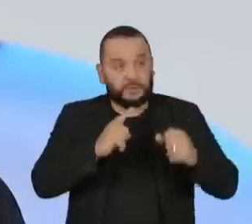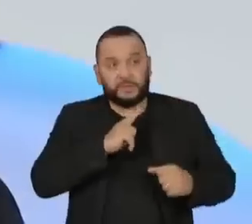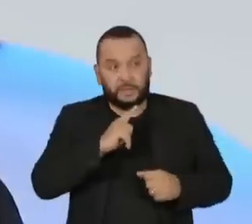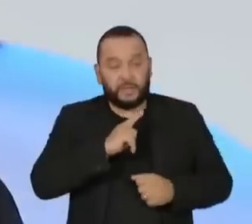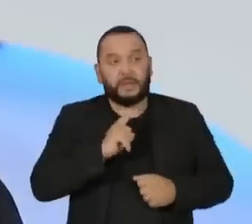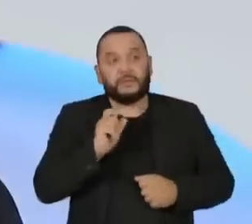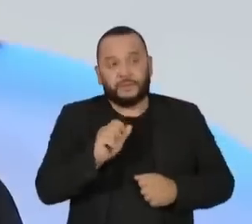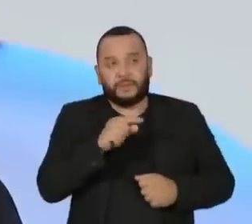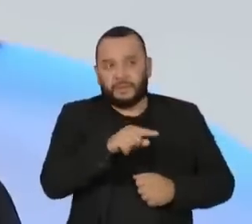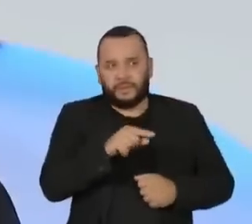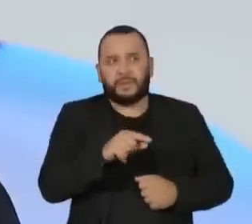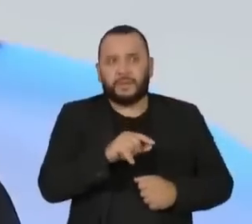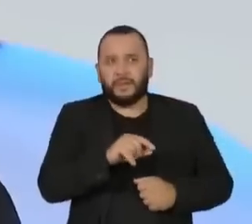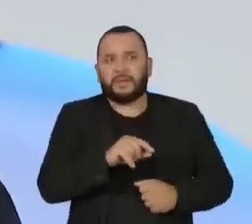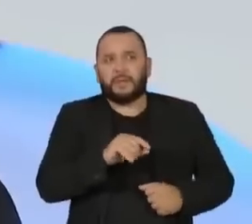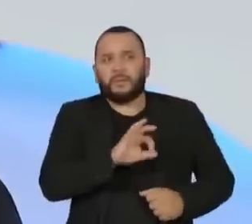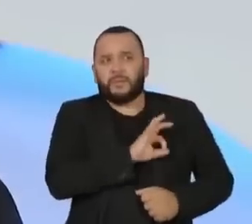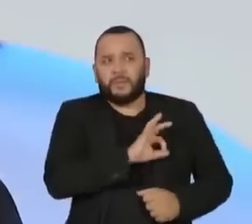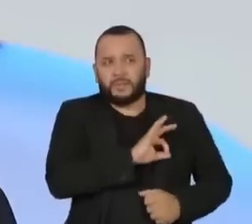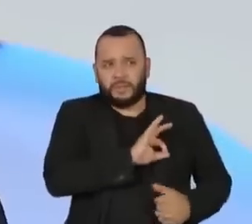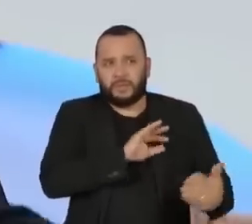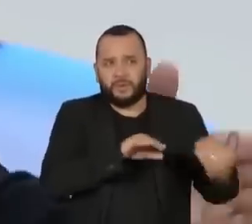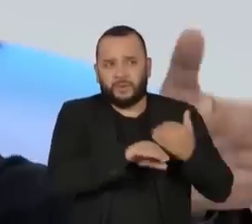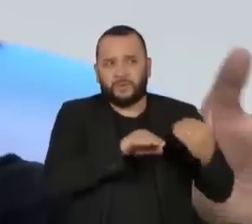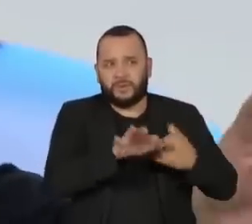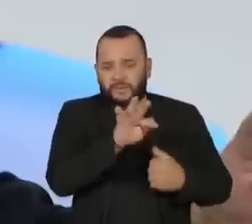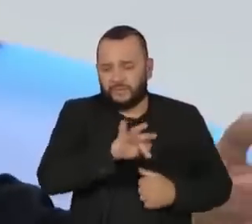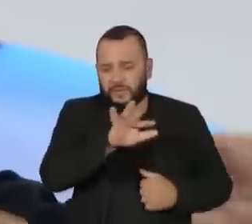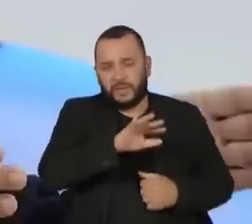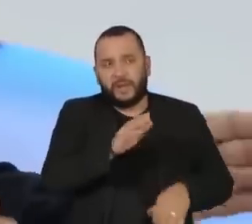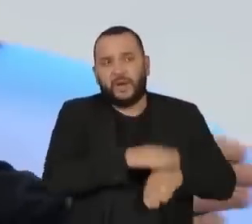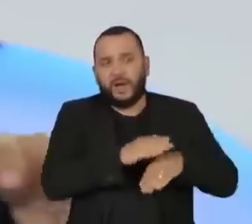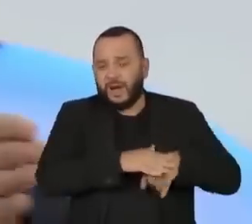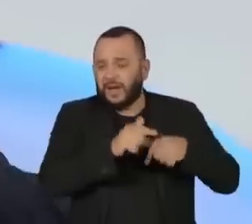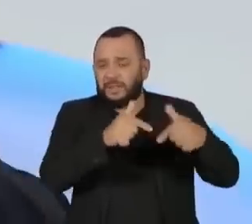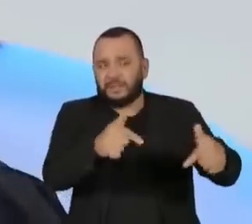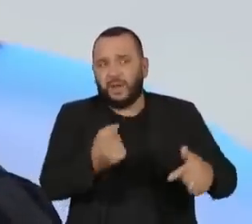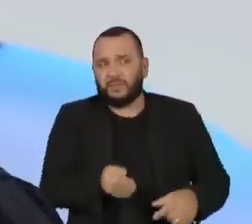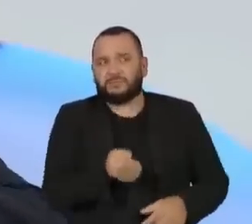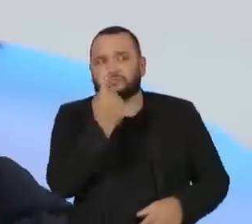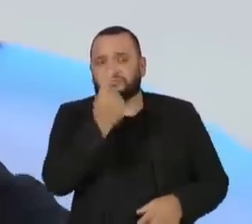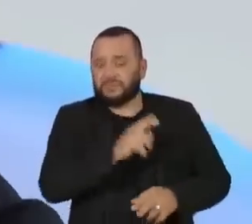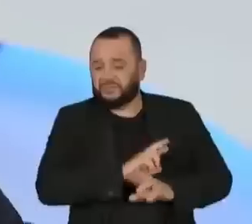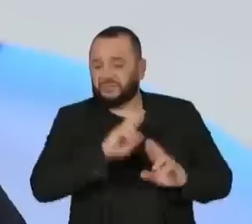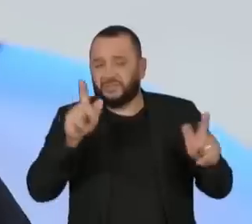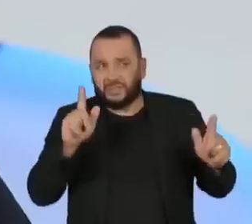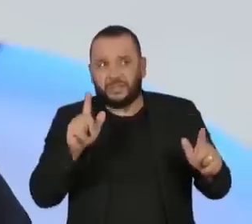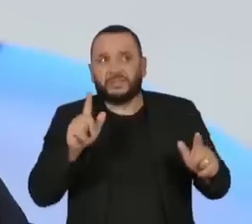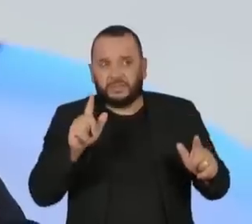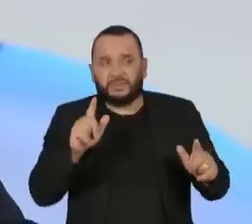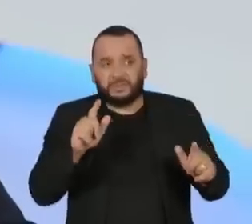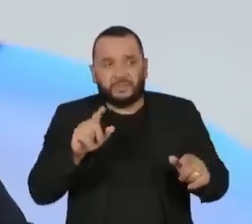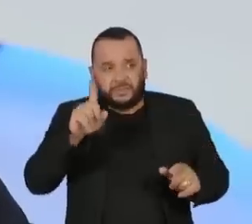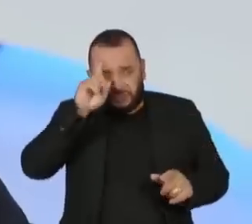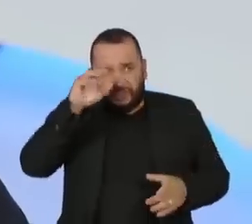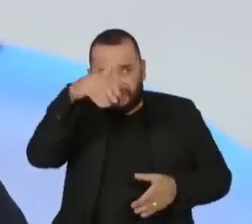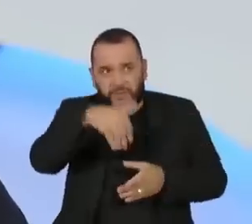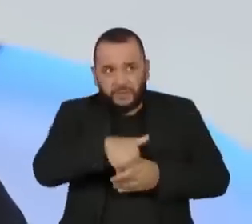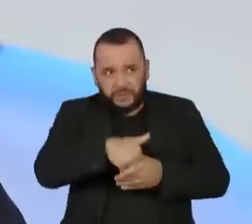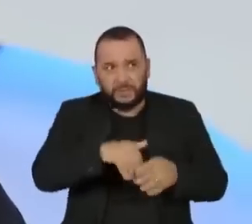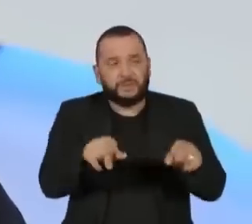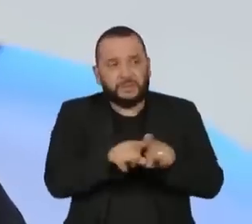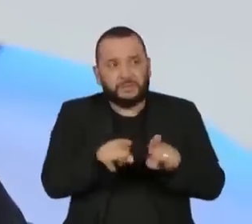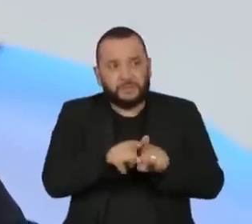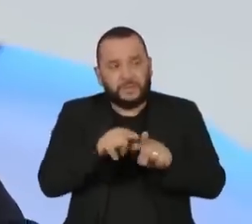bastante atípicos, tanto no dia da eleição, como nos dias subsequentes, quando iniciaram os criminosos